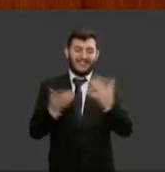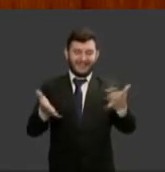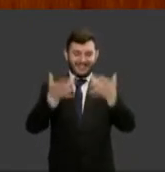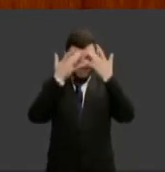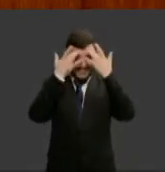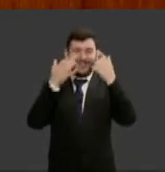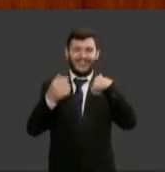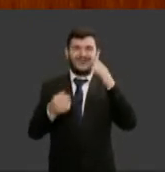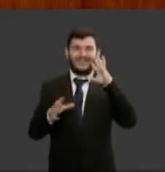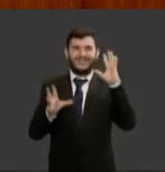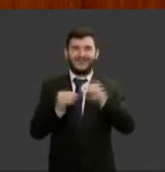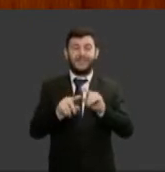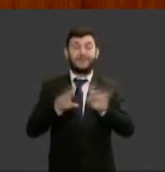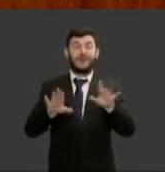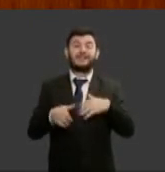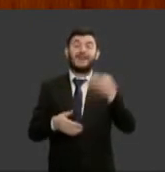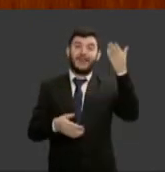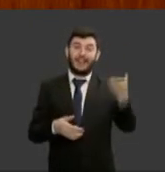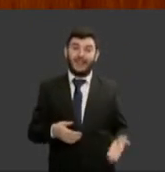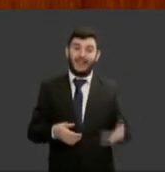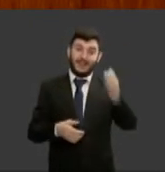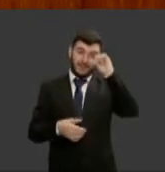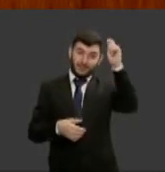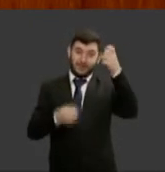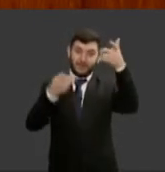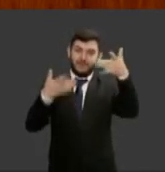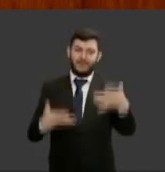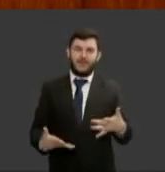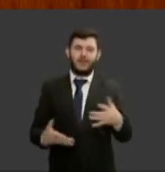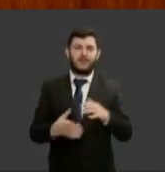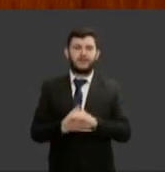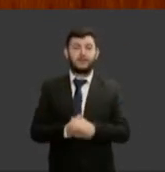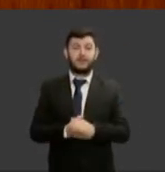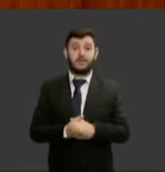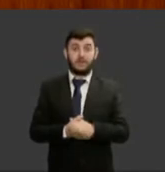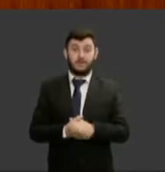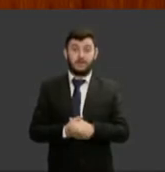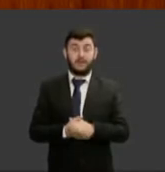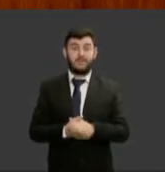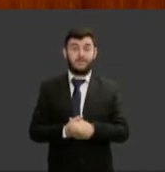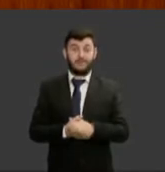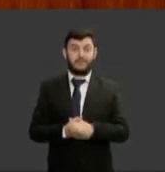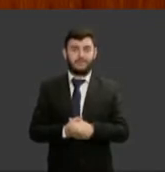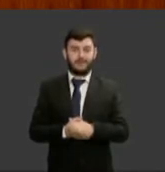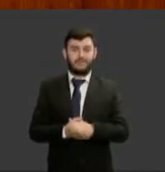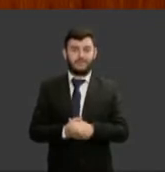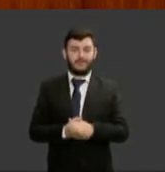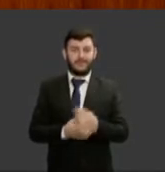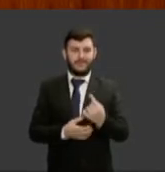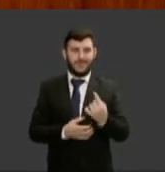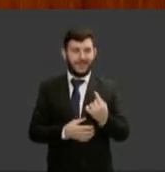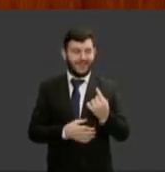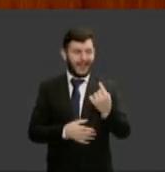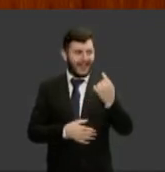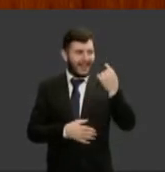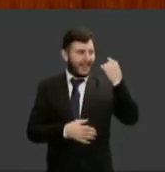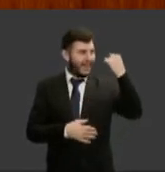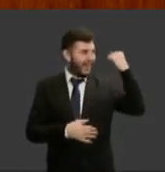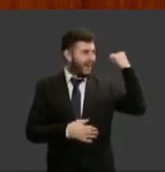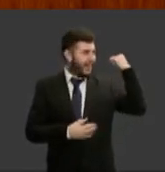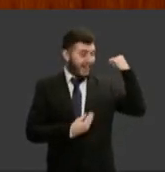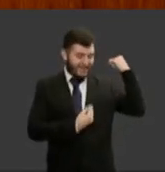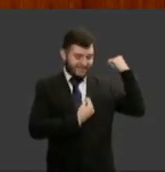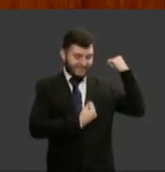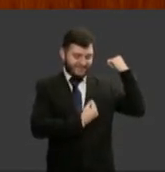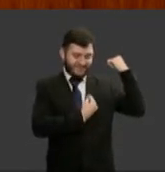vez aspas o passado foi duro mas deixou o seu legado saber